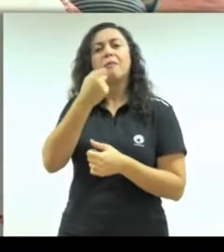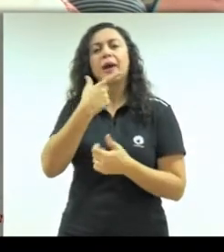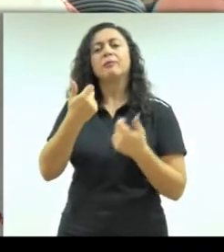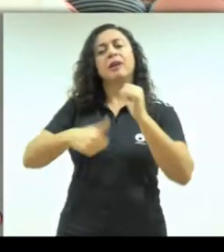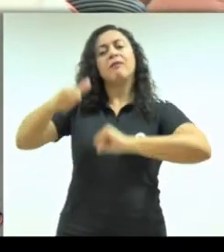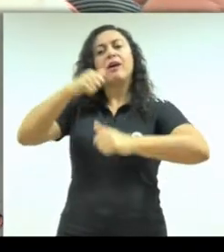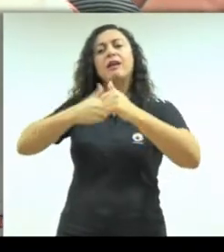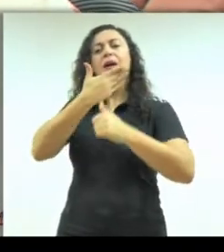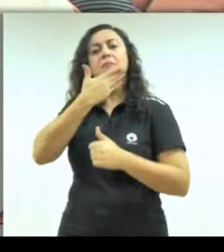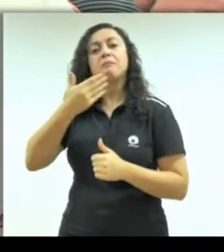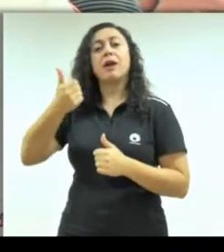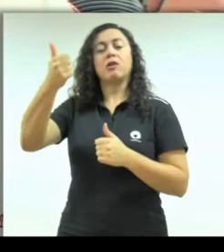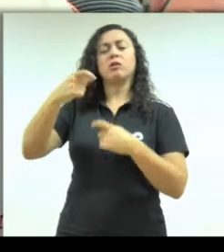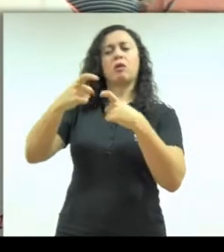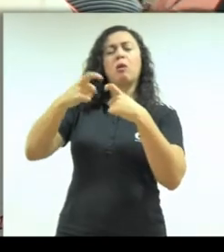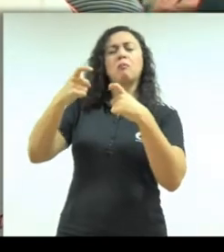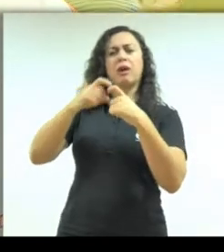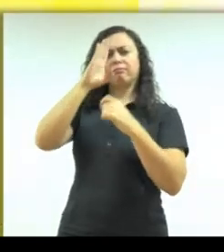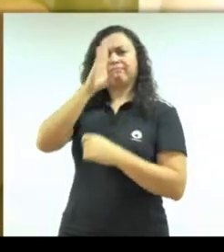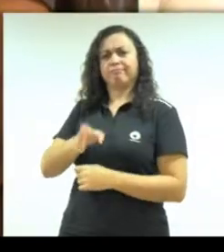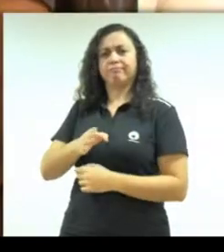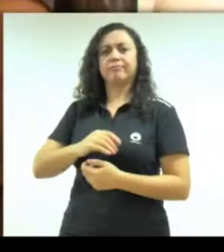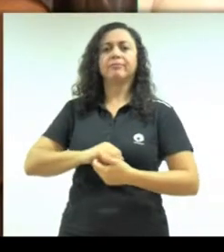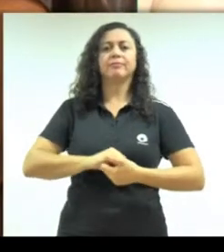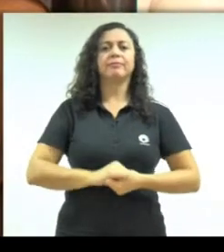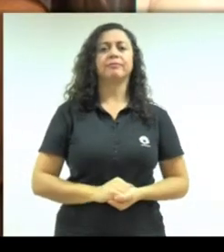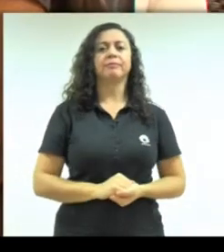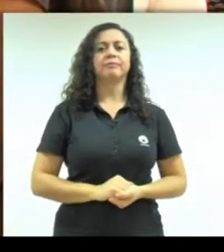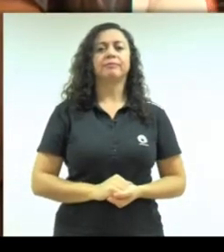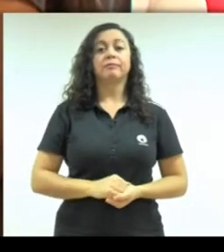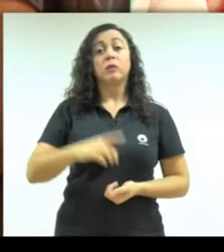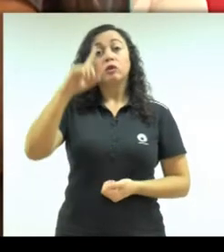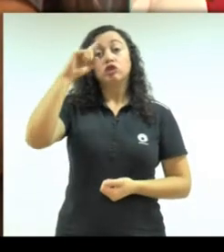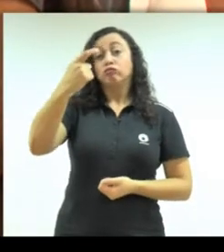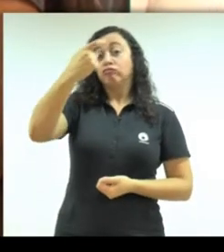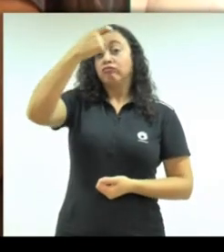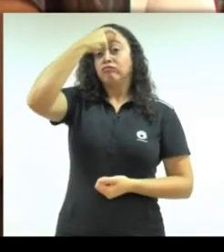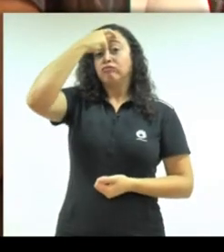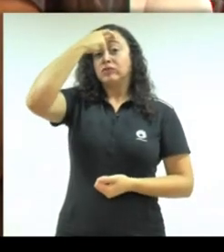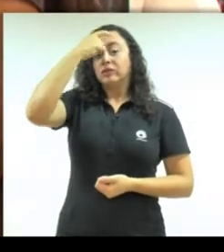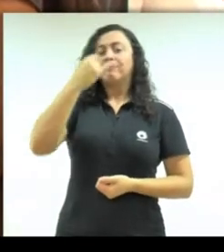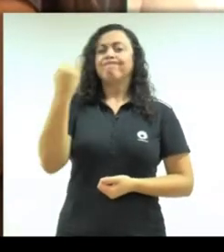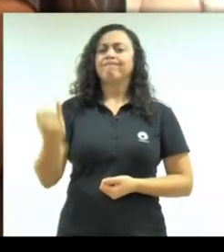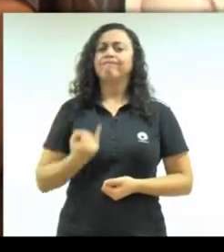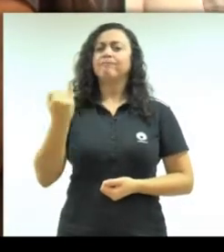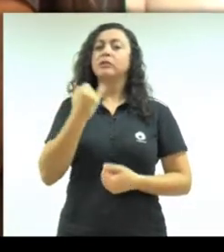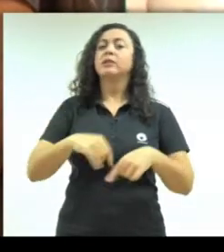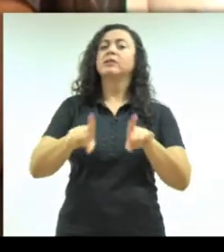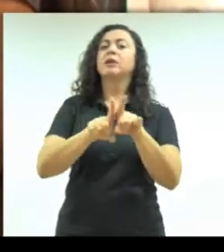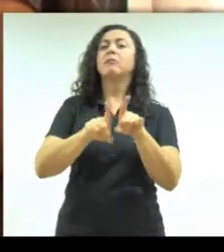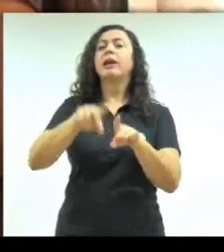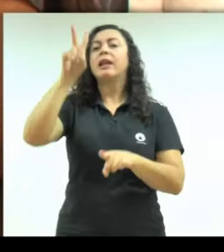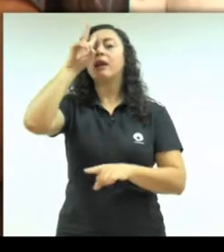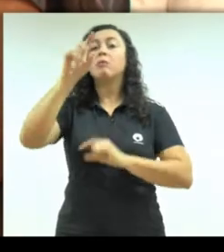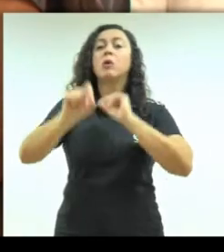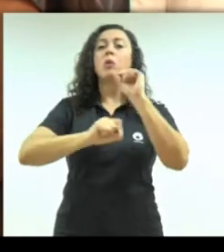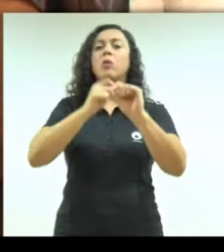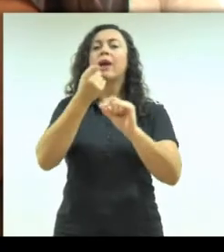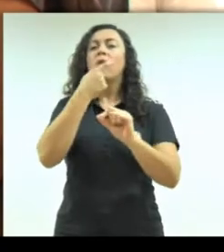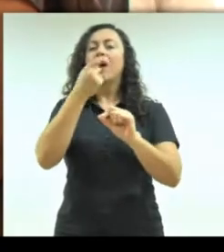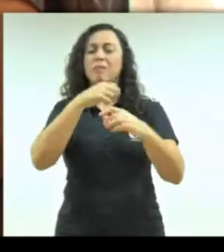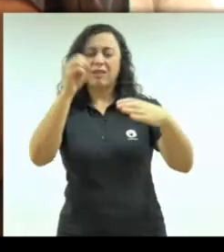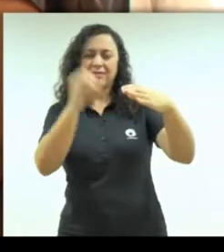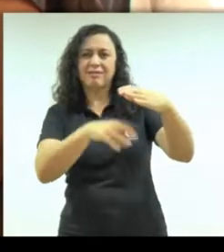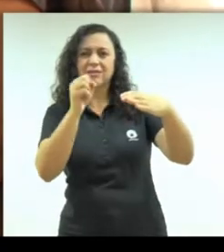avaliação mais aprofundada desse sintoma. Em dia de conscientização, vale a pena também lembrar que o descarte